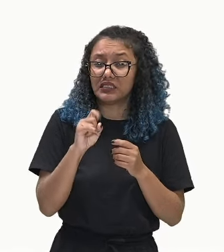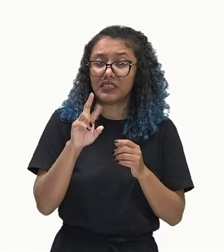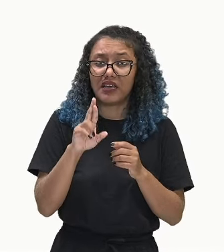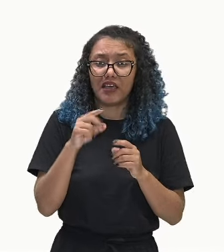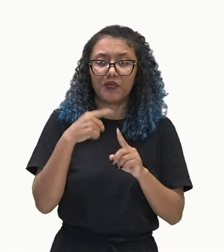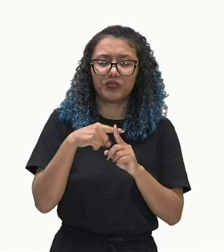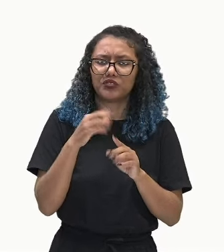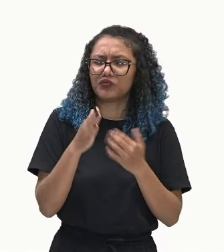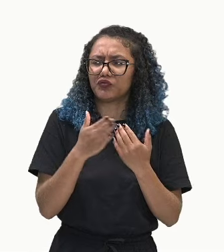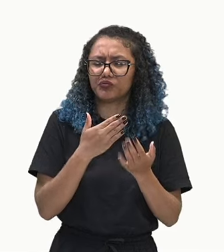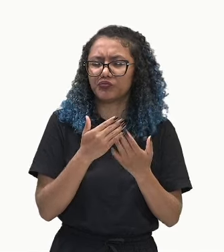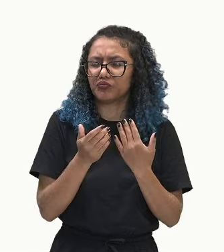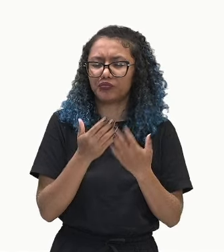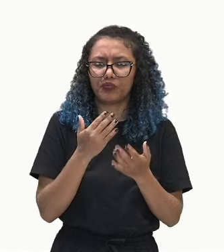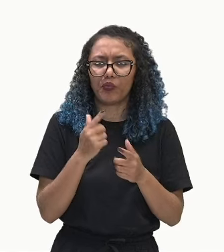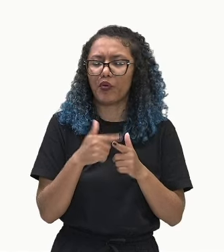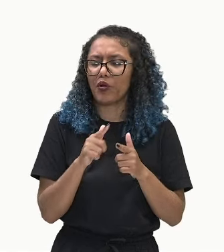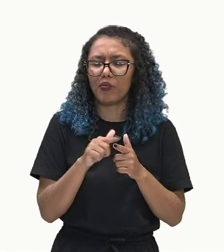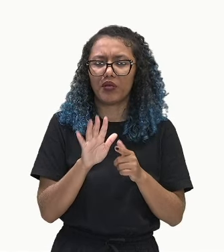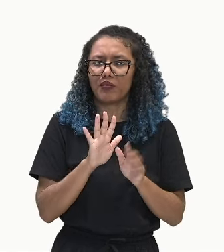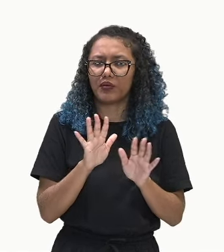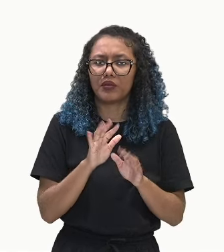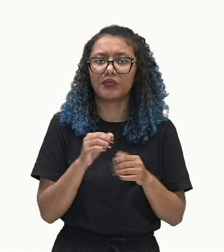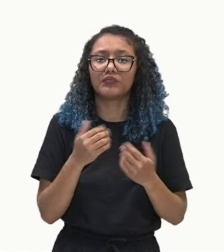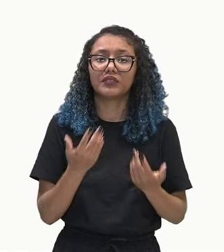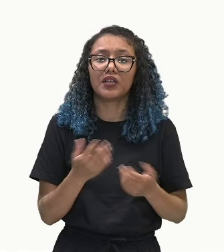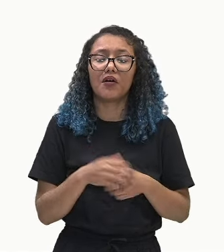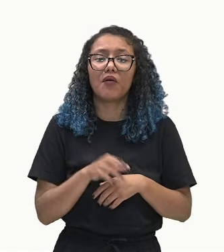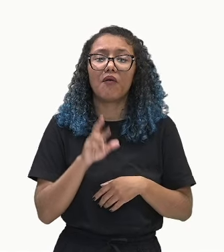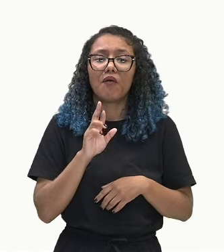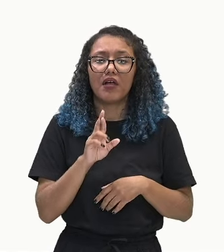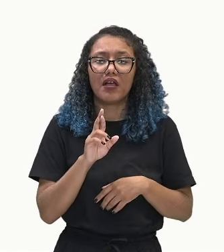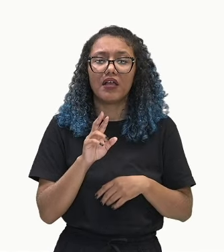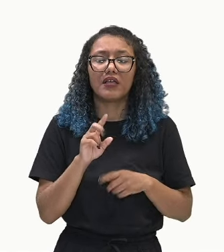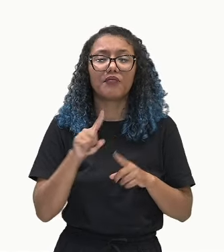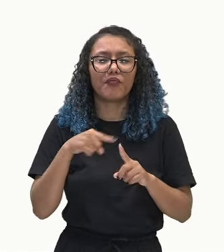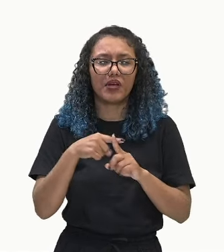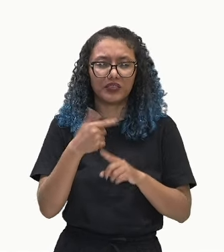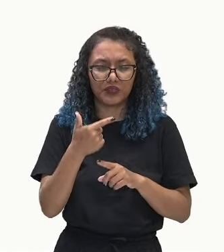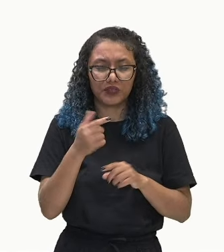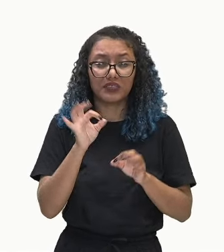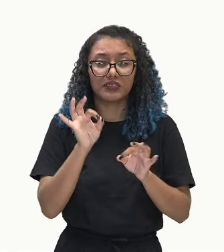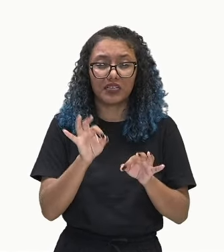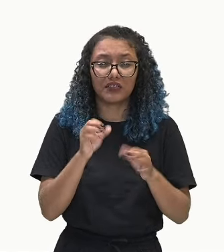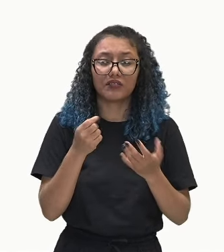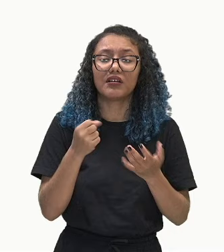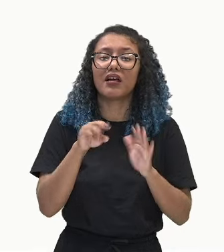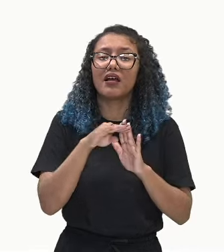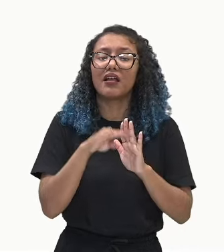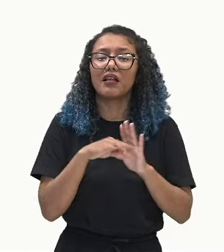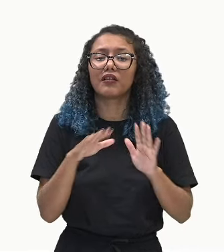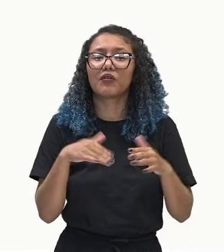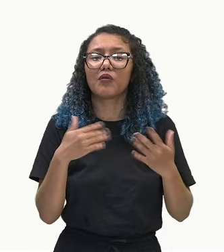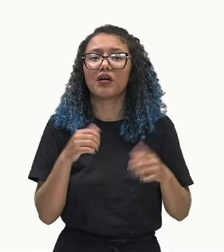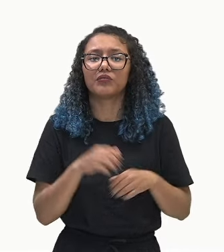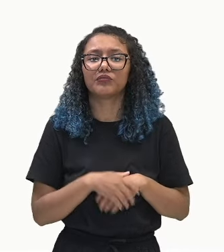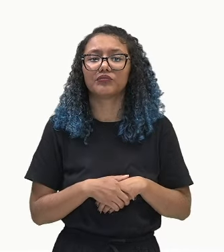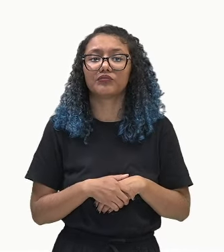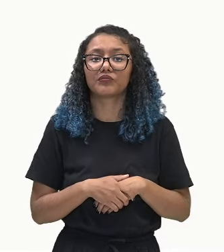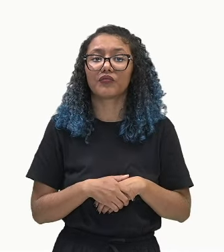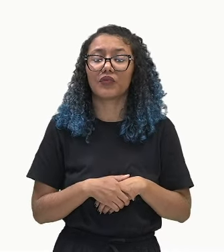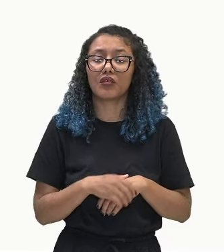Olha só. A razão não é mais 2? Qual é a regra da PA? Nós temos que somar o valor da razão